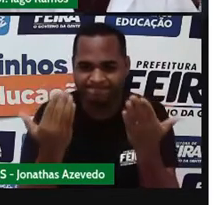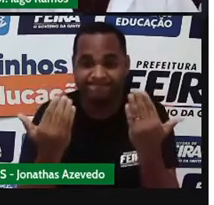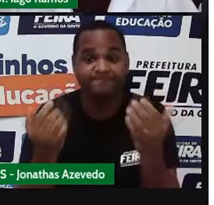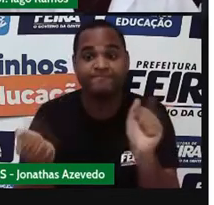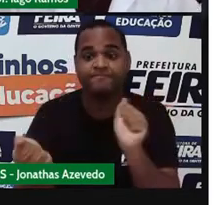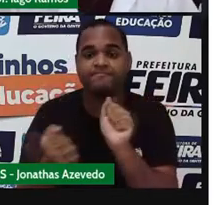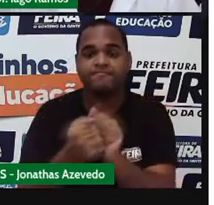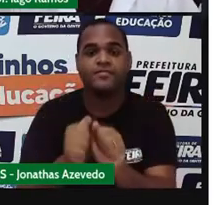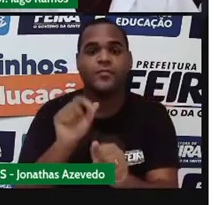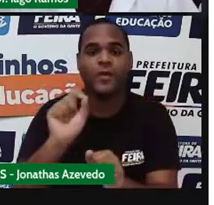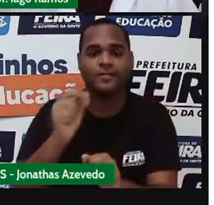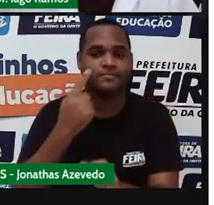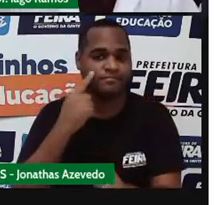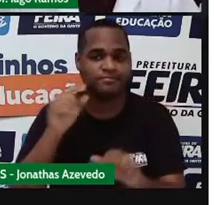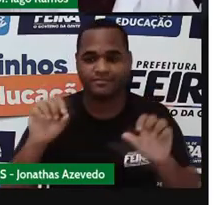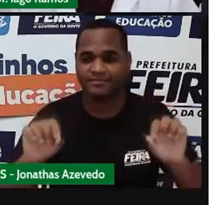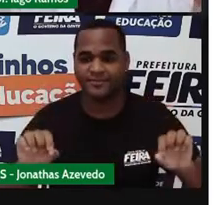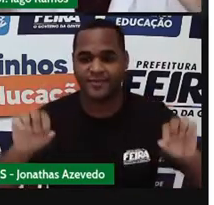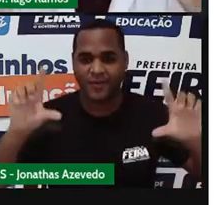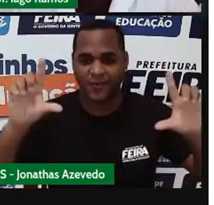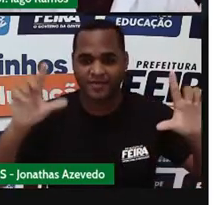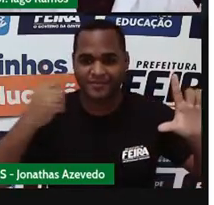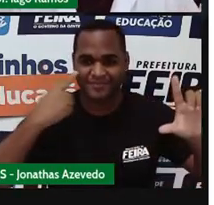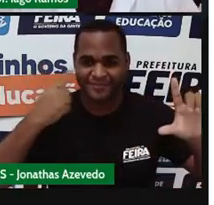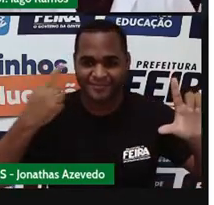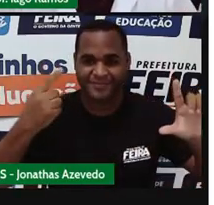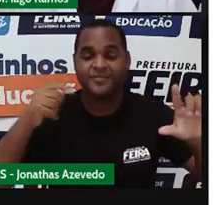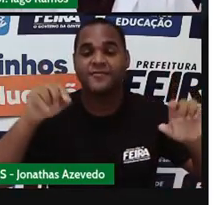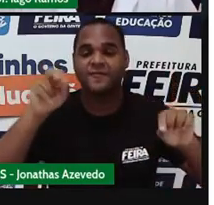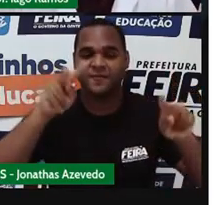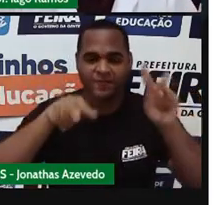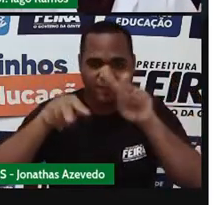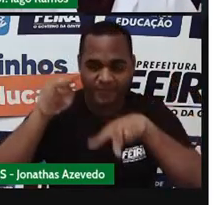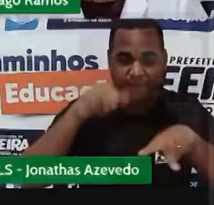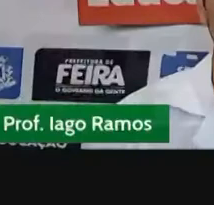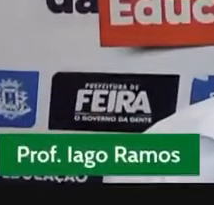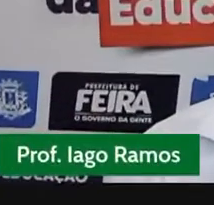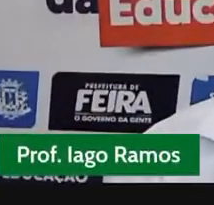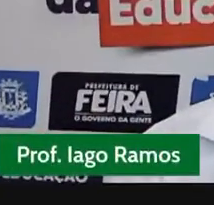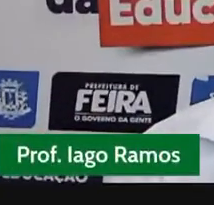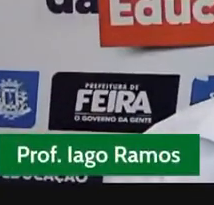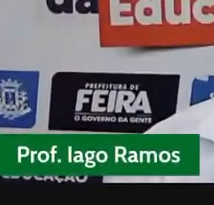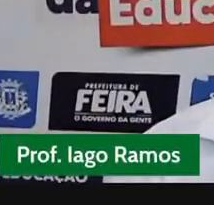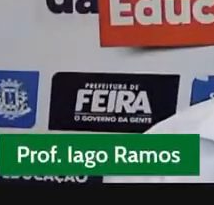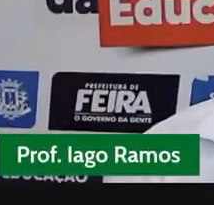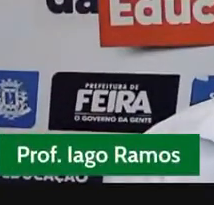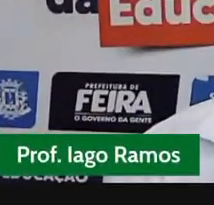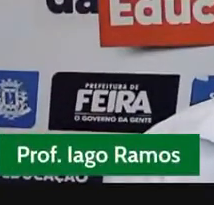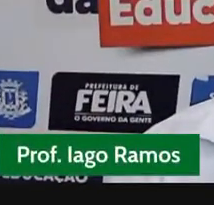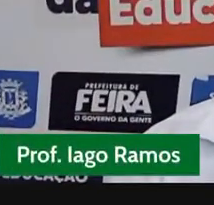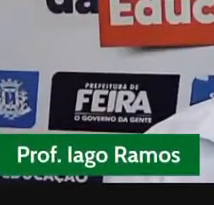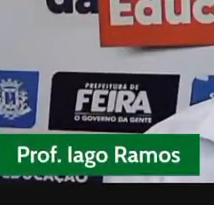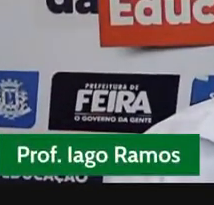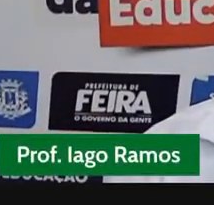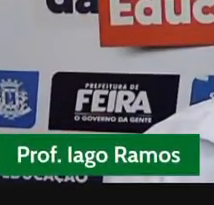lá para o nosso, na nossa lousa virtual, certo? Fazer as coisas